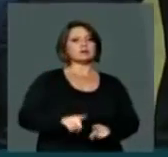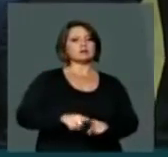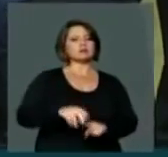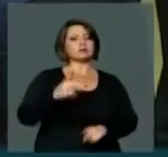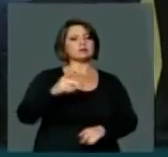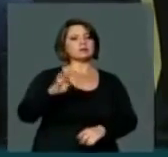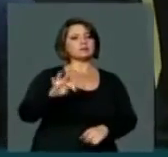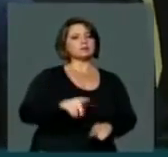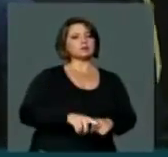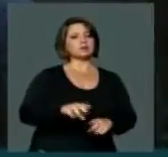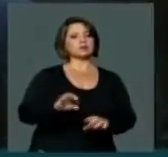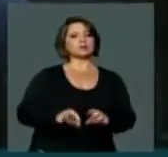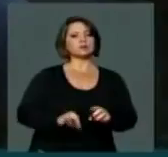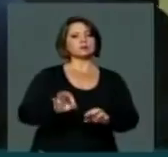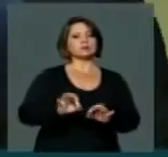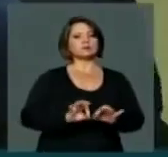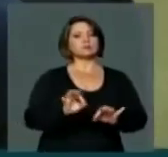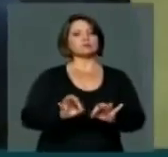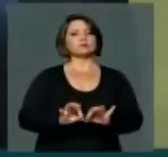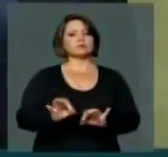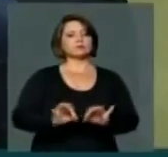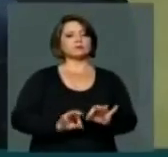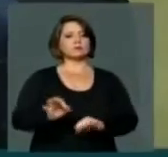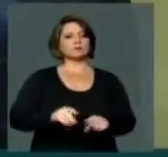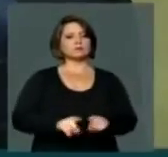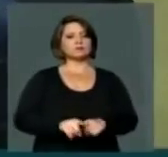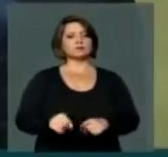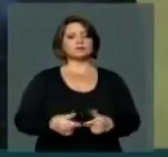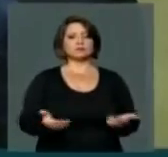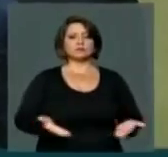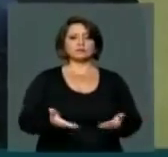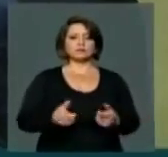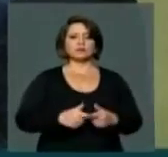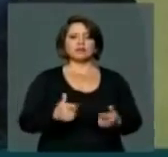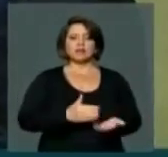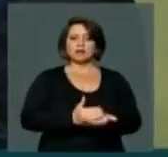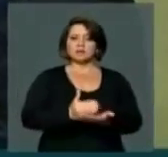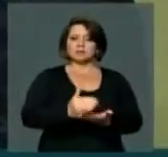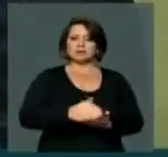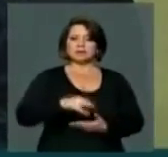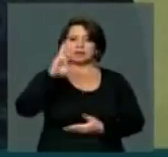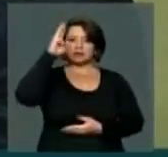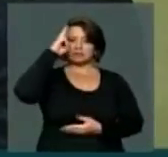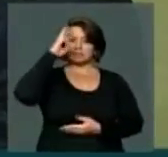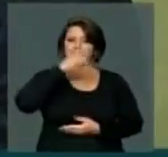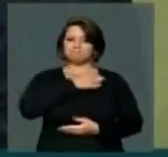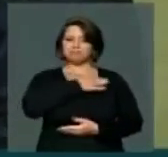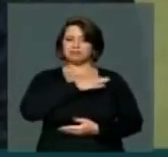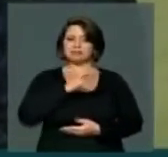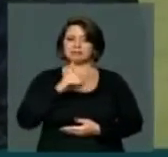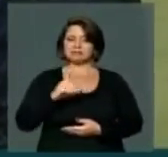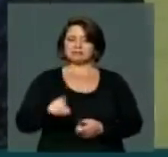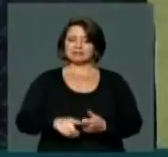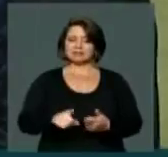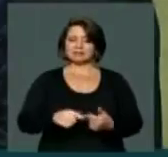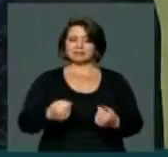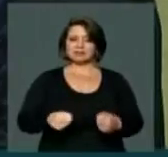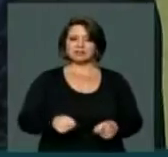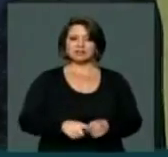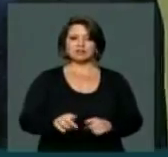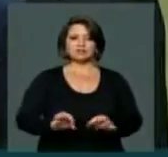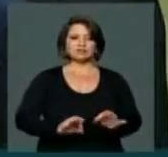quer instituir a ditadura de esquerda novamente no nosso país. Segundo alguns deputados aqui, foi